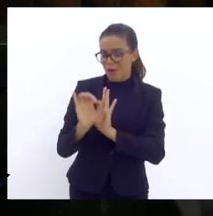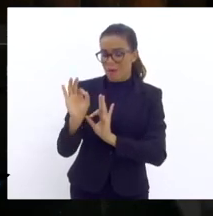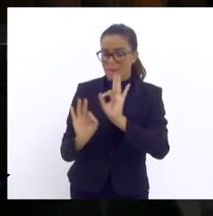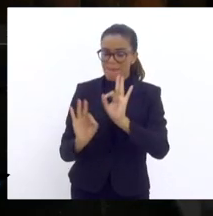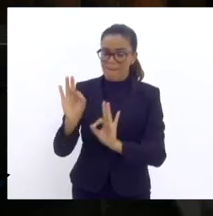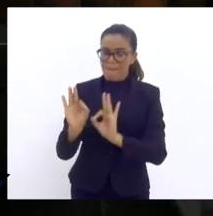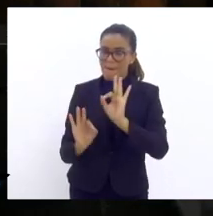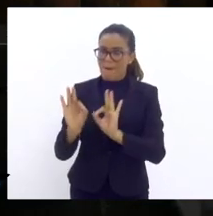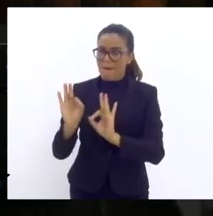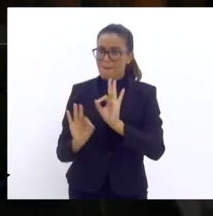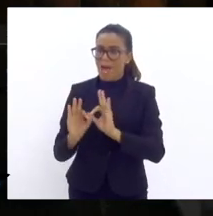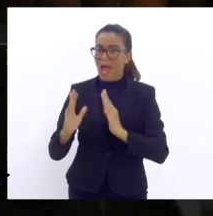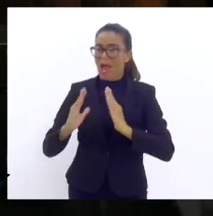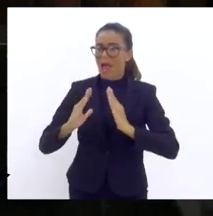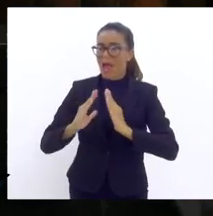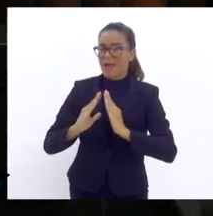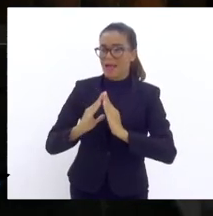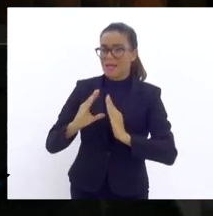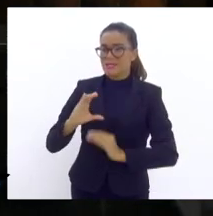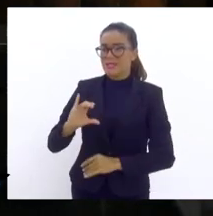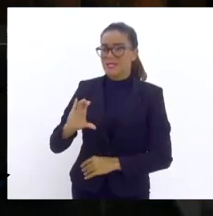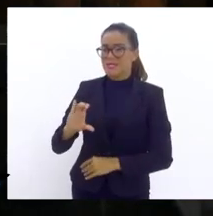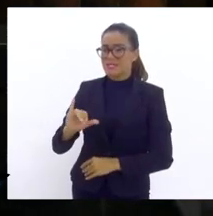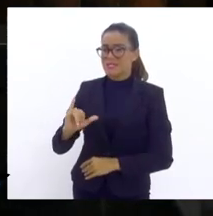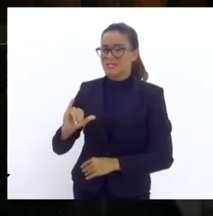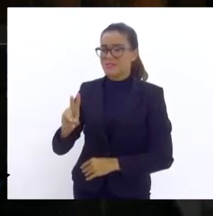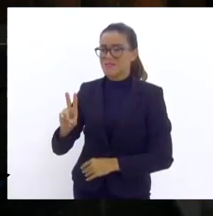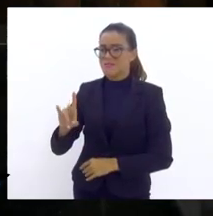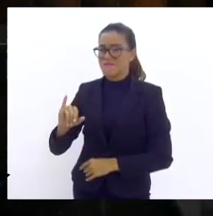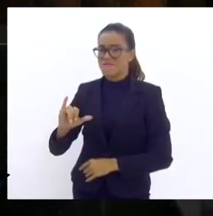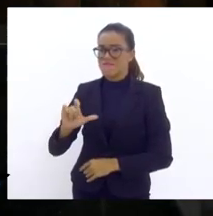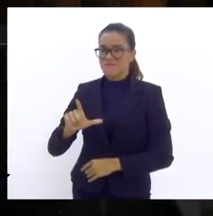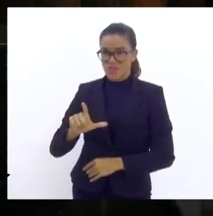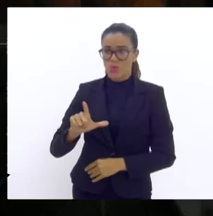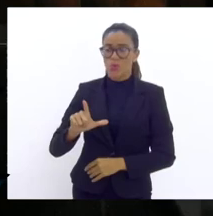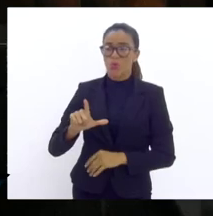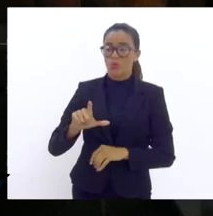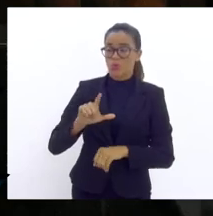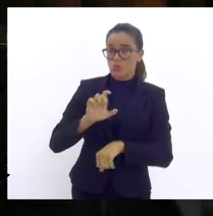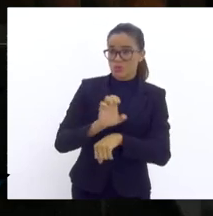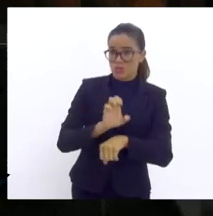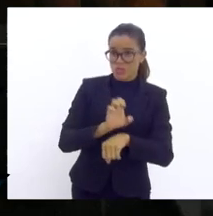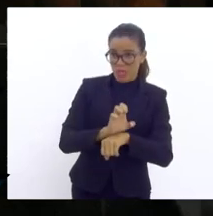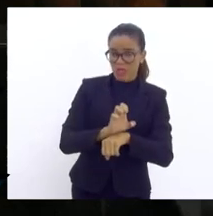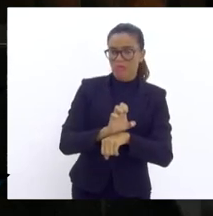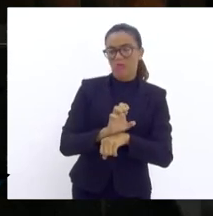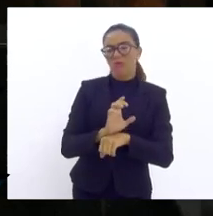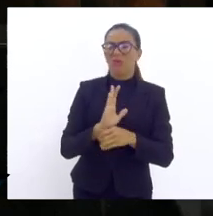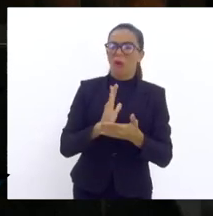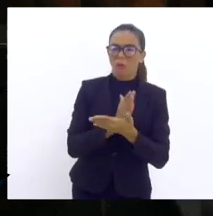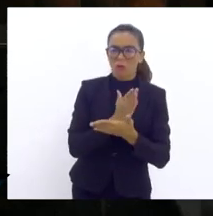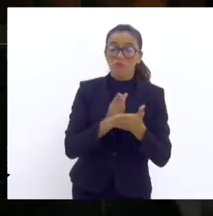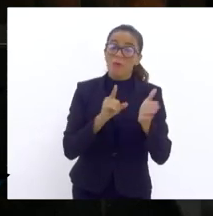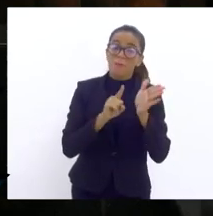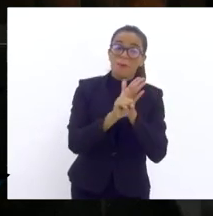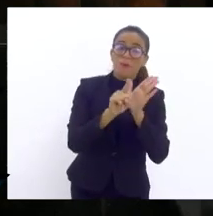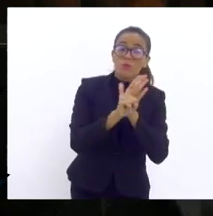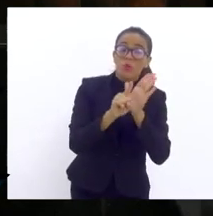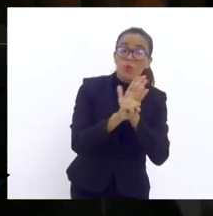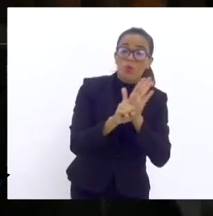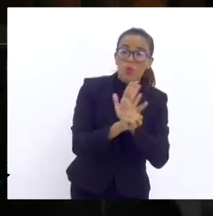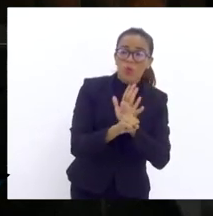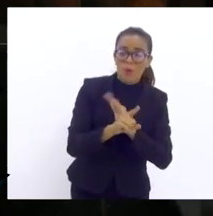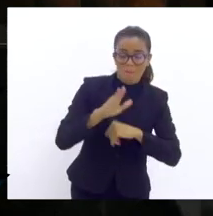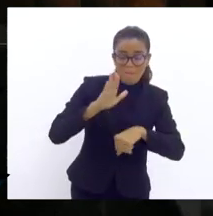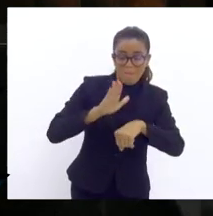Casa Civil do governo do Estado foi glosado em algumas questões pelo